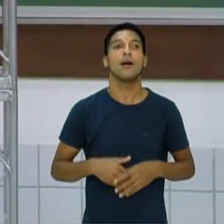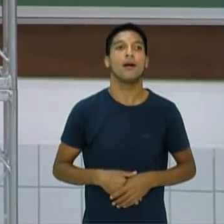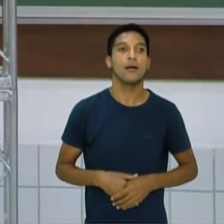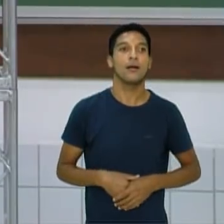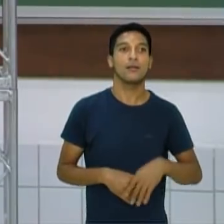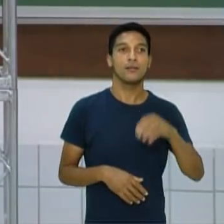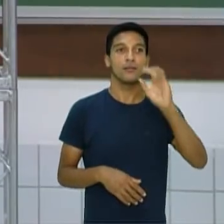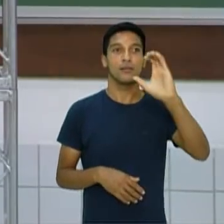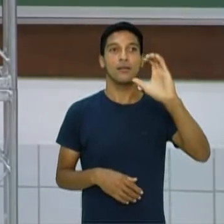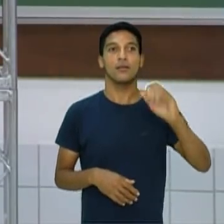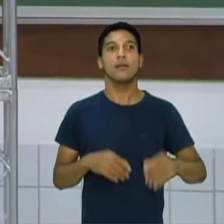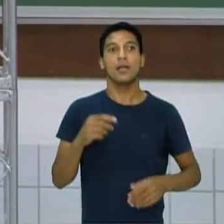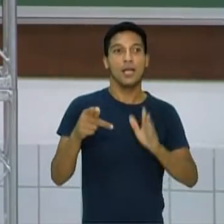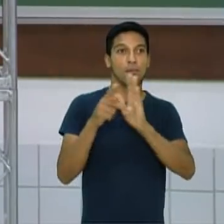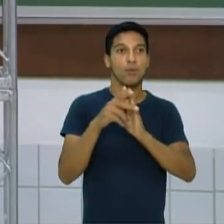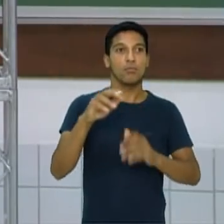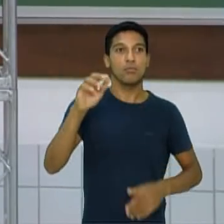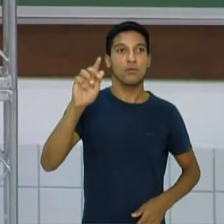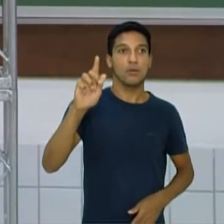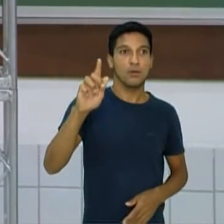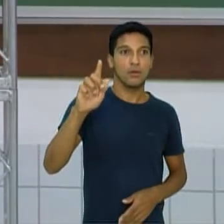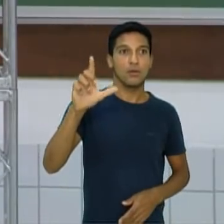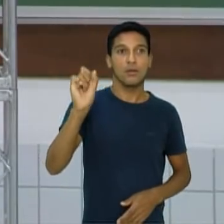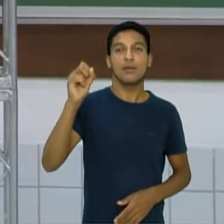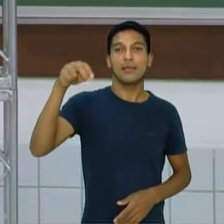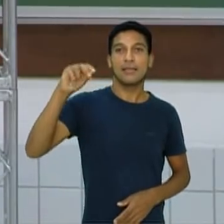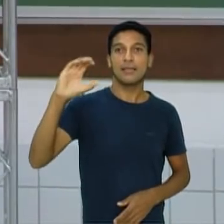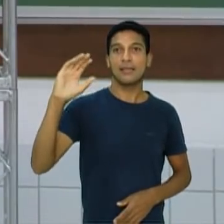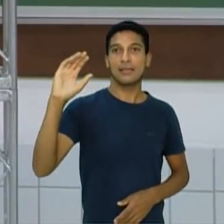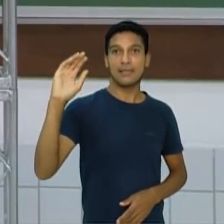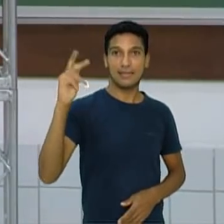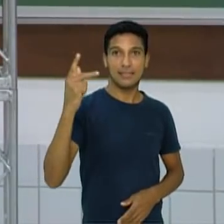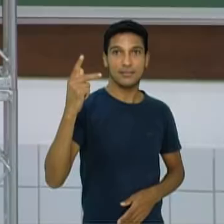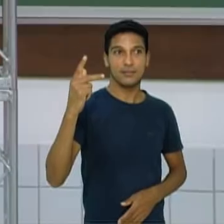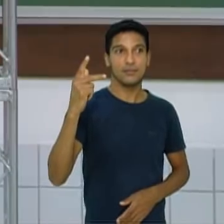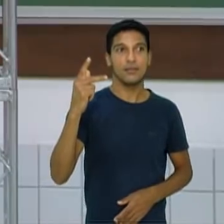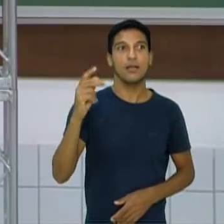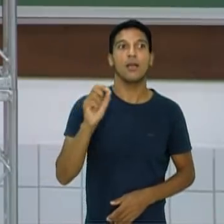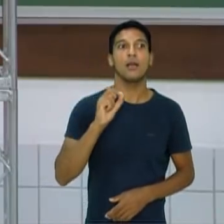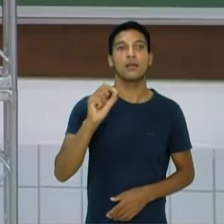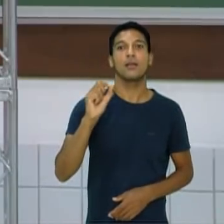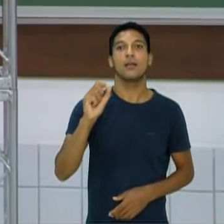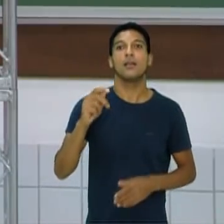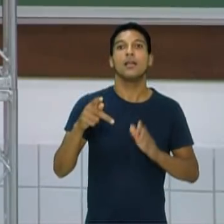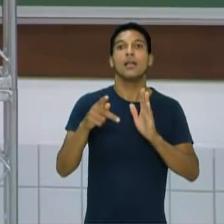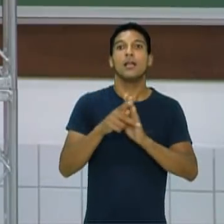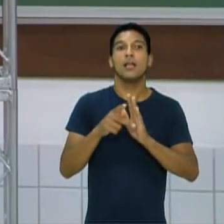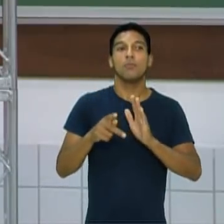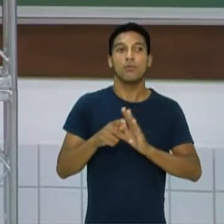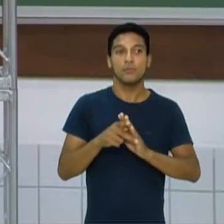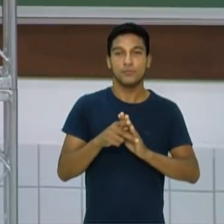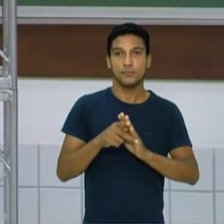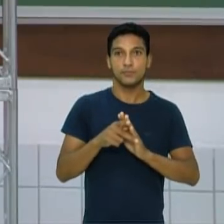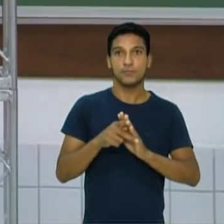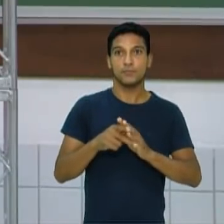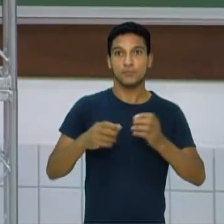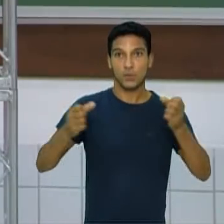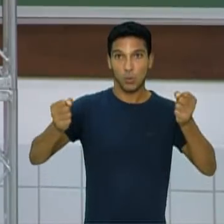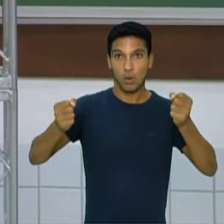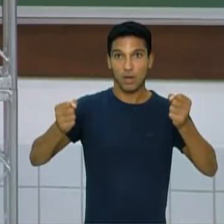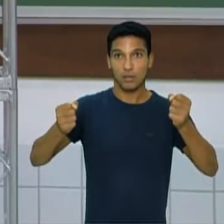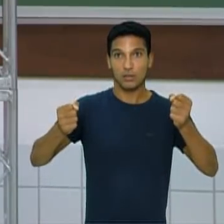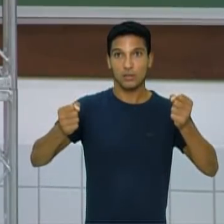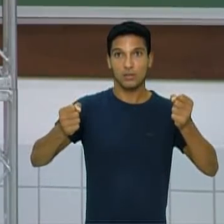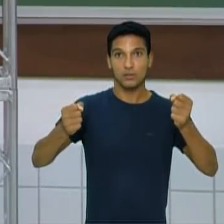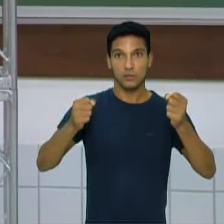é uma jogada no boxe, tá? O clinch é quando eu acabo abraçando, segurando os braços do